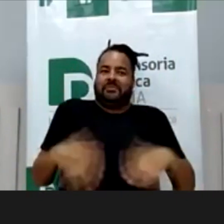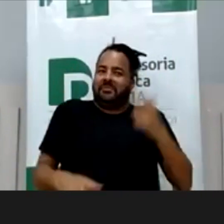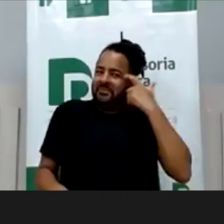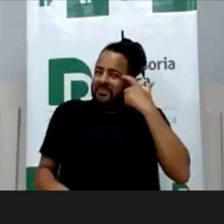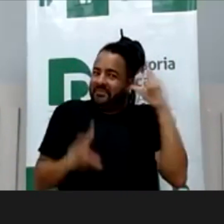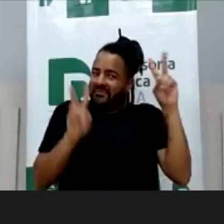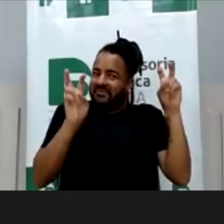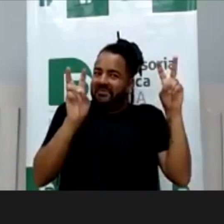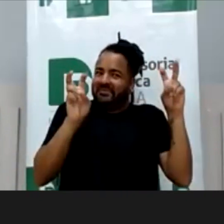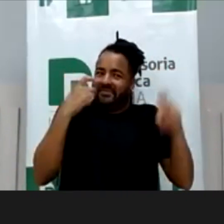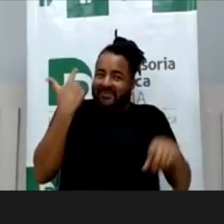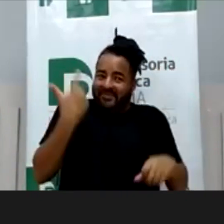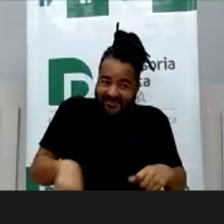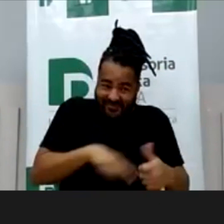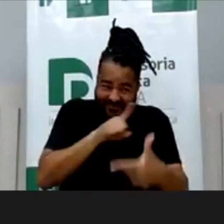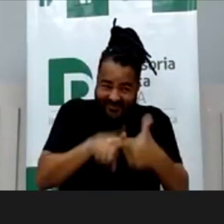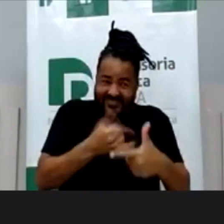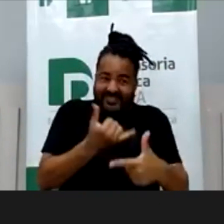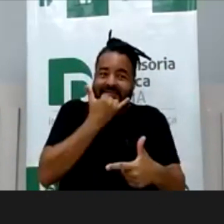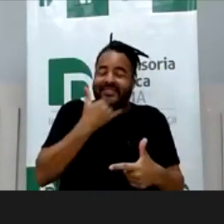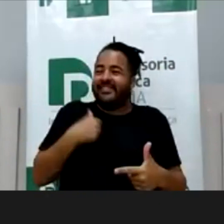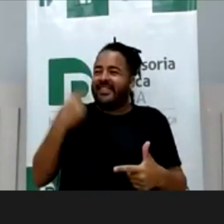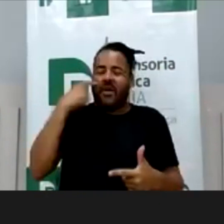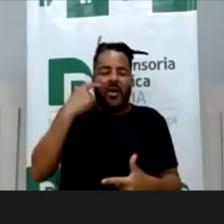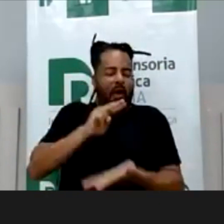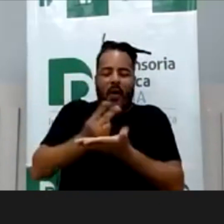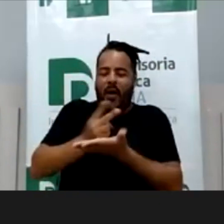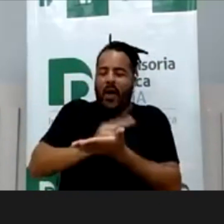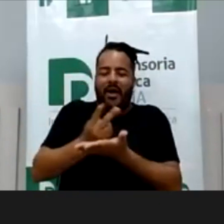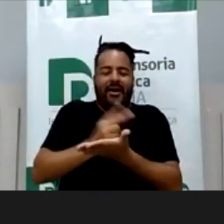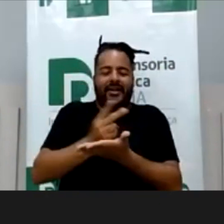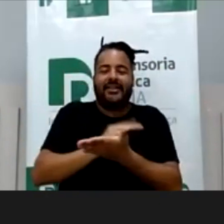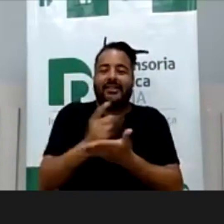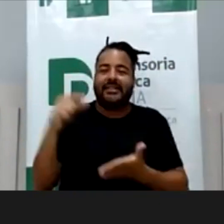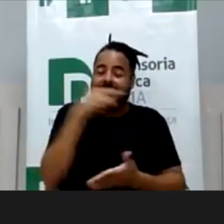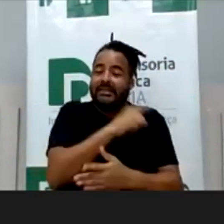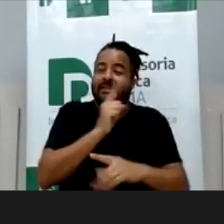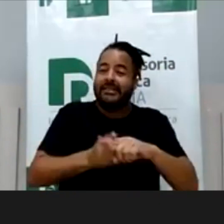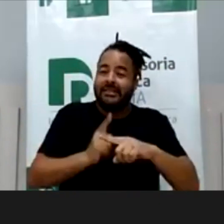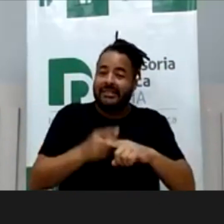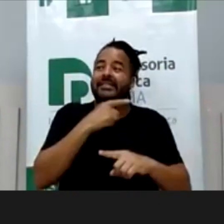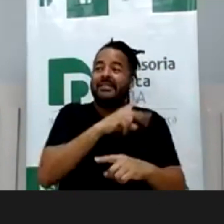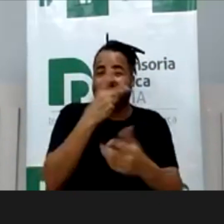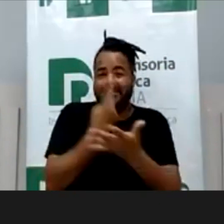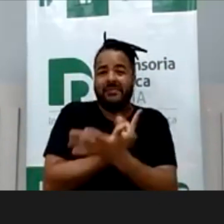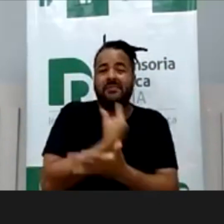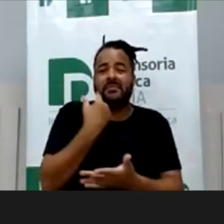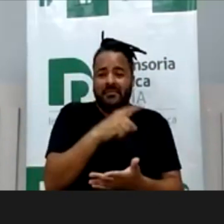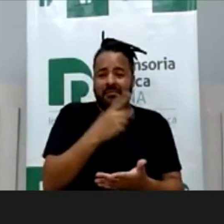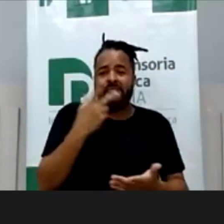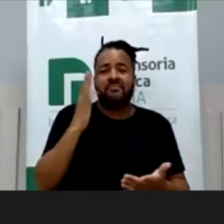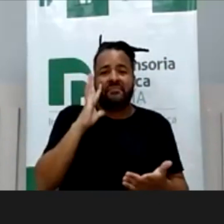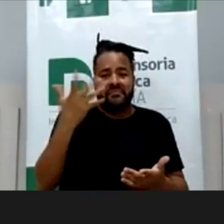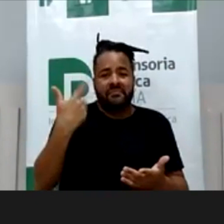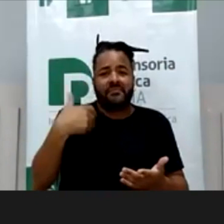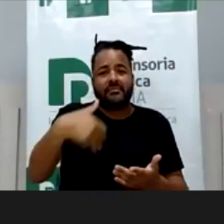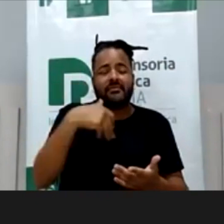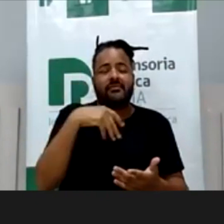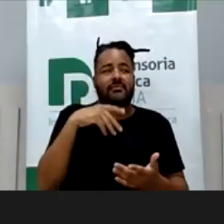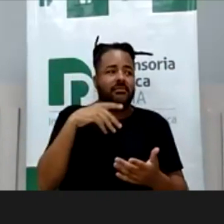aquele tema de novo não, porque eu fiquei sem dormir direito, mas a gente, é isso, é incômodo, mas estamos juntos, é um fenômeno que nos